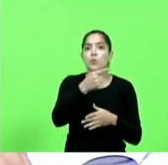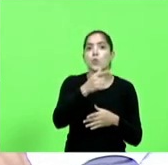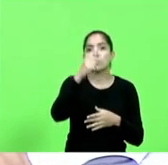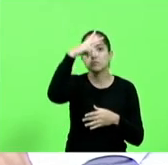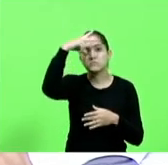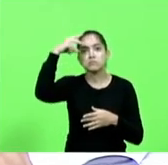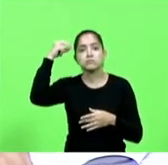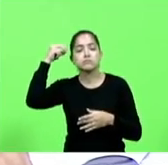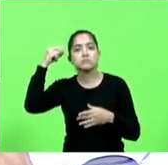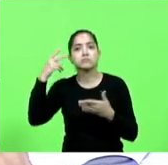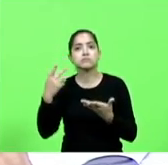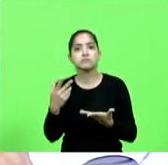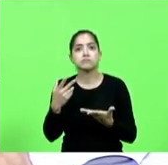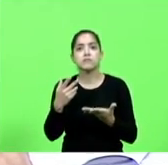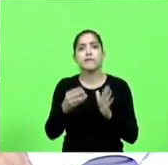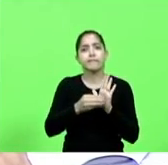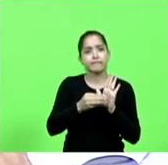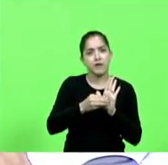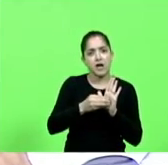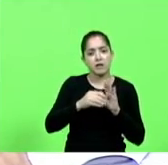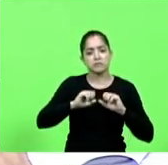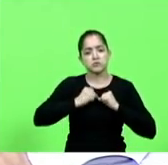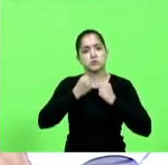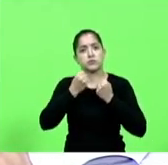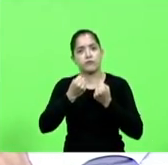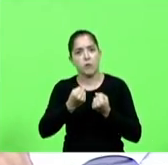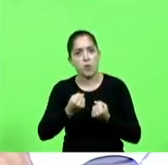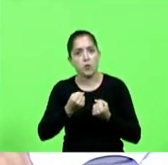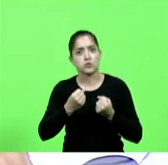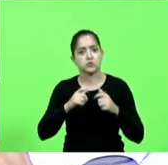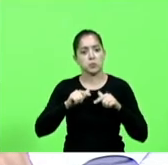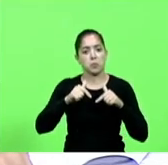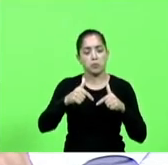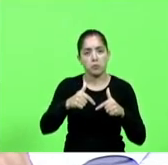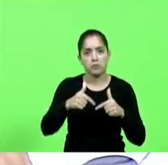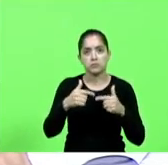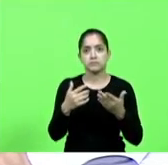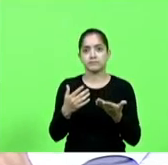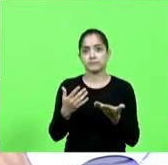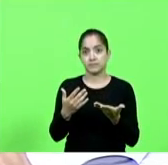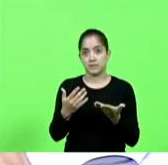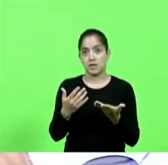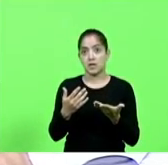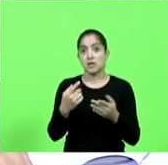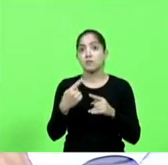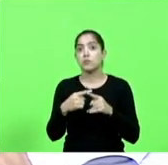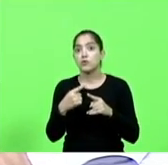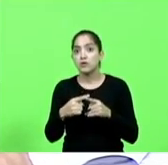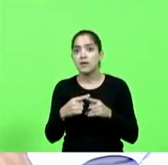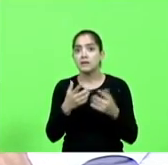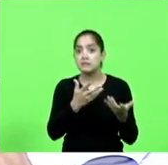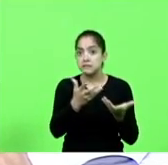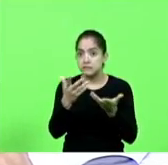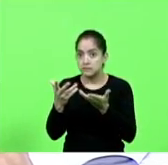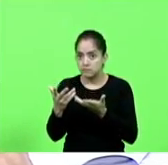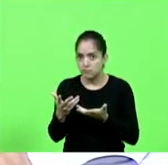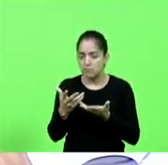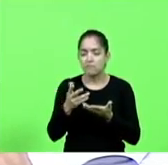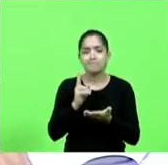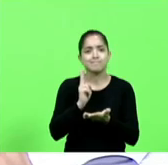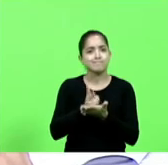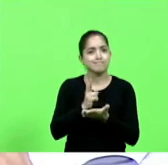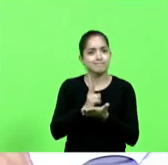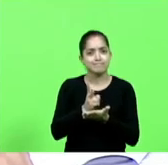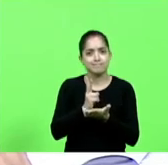impondo dificuldade, falta boa vontade no senhor? Claro que eu estou ironizando, porque eles estão ali receptivos e sempre tratando bem,